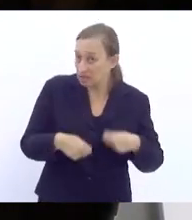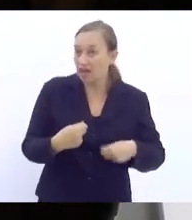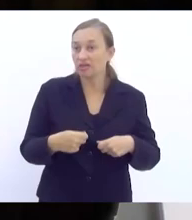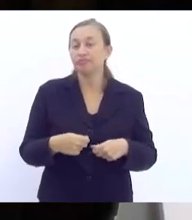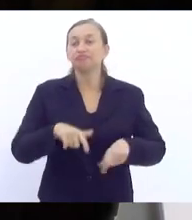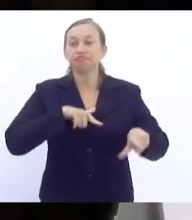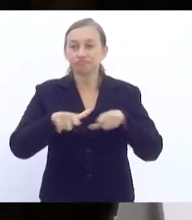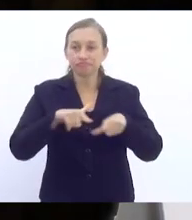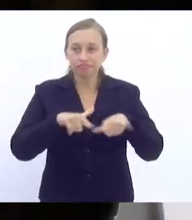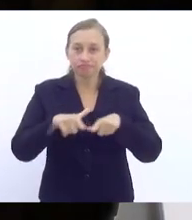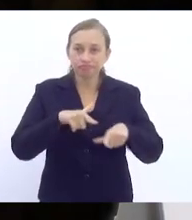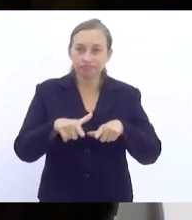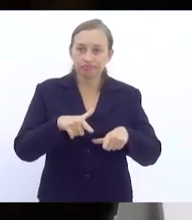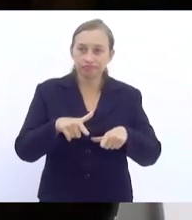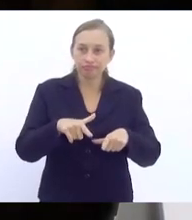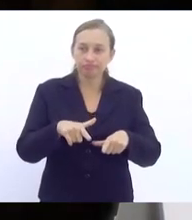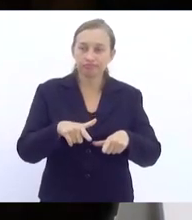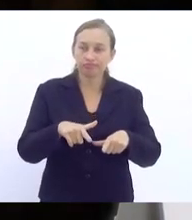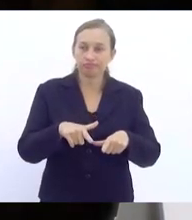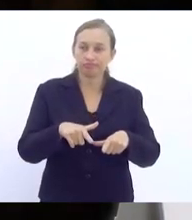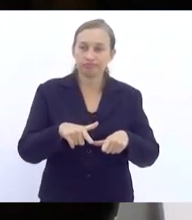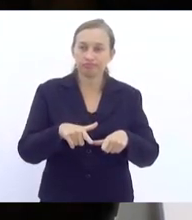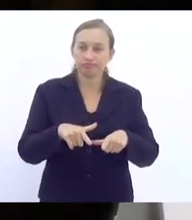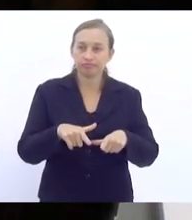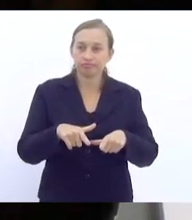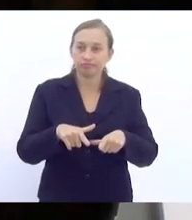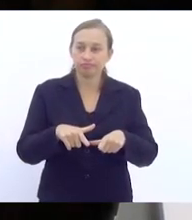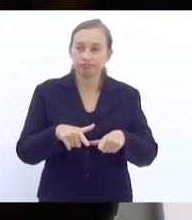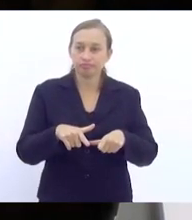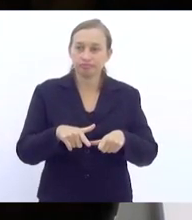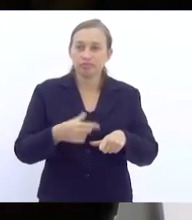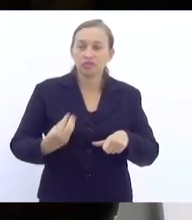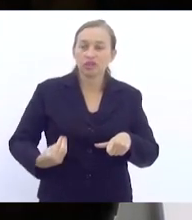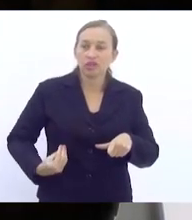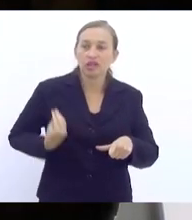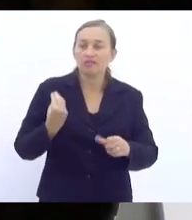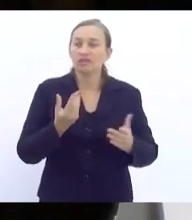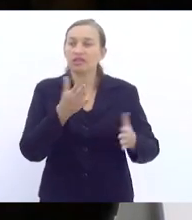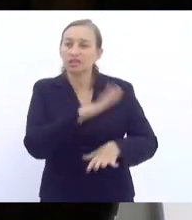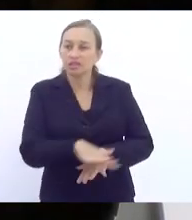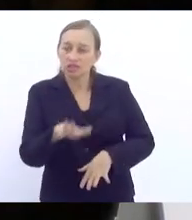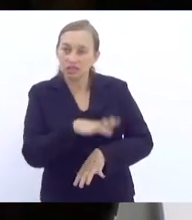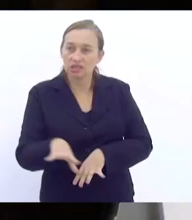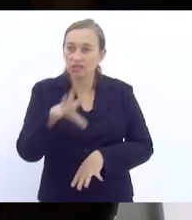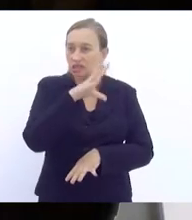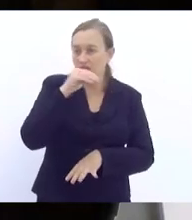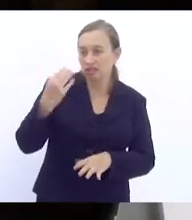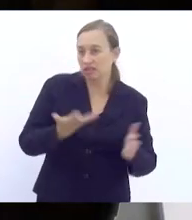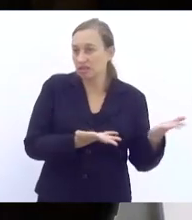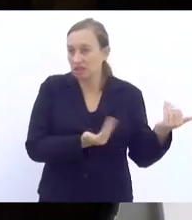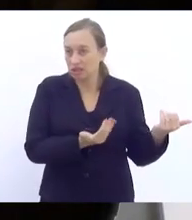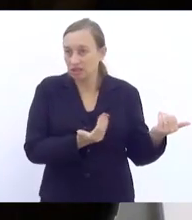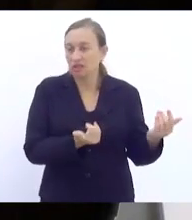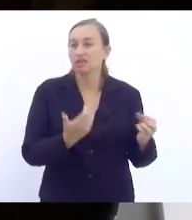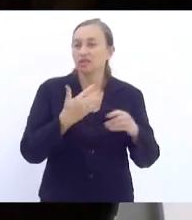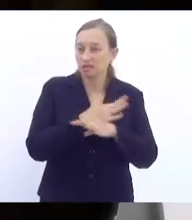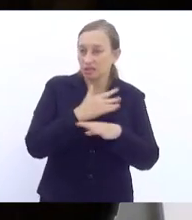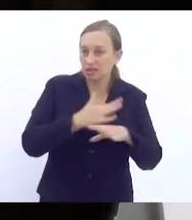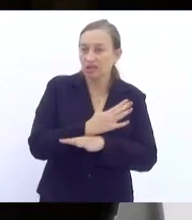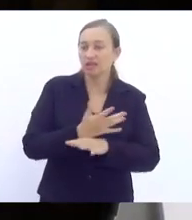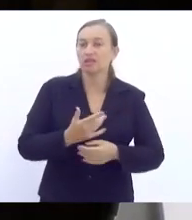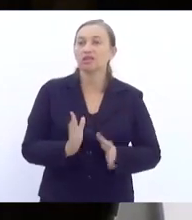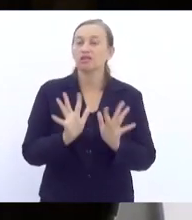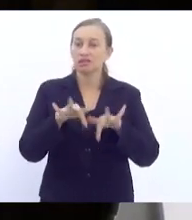trabalhar o modo de existência de crianças e adolescentes na cidade. Então, eu encerro a minha fala